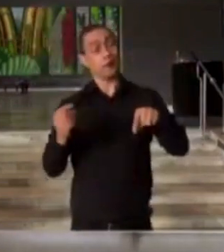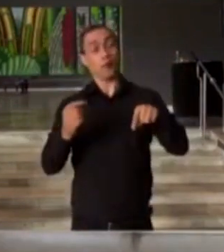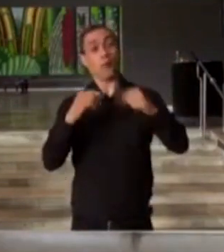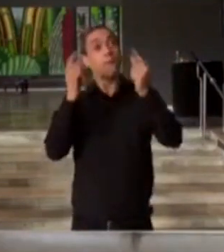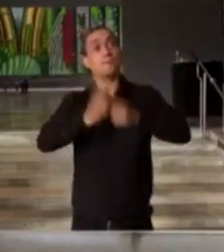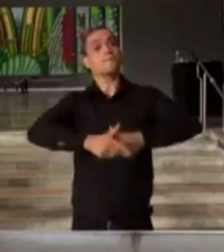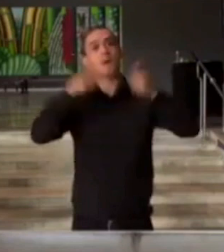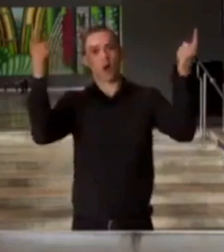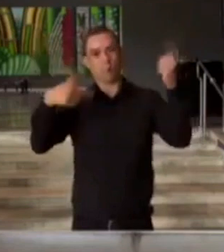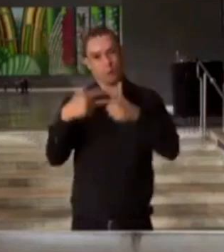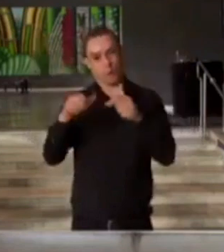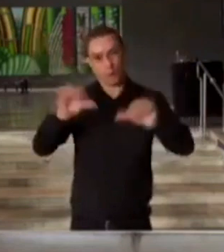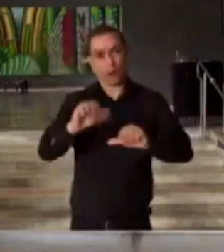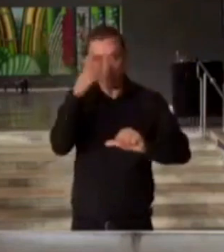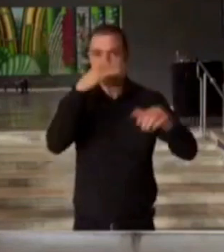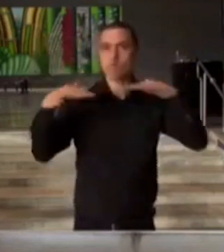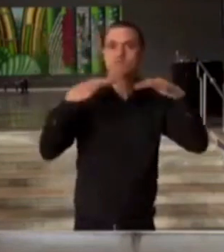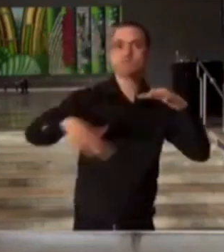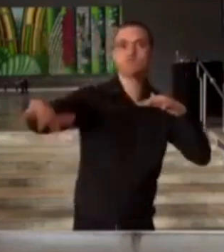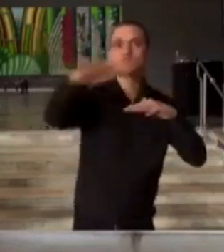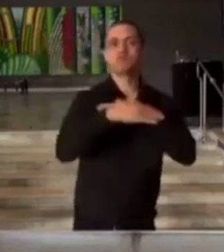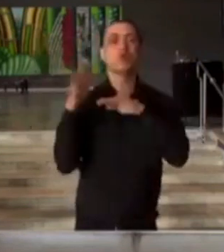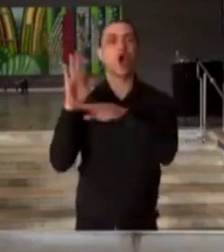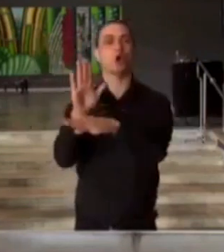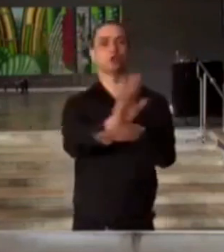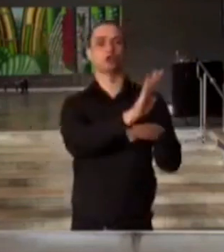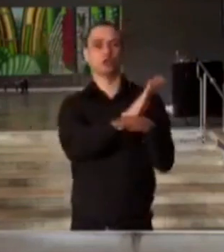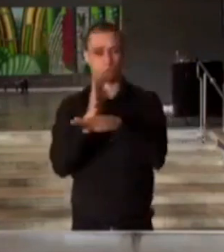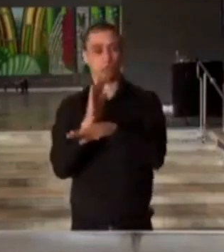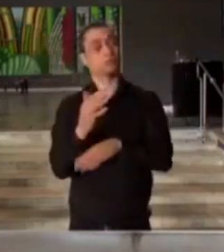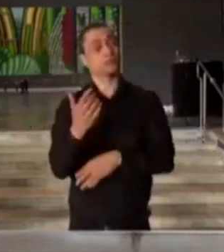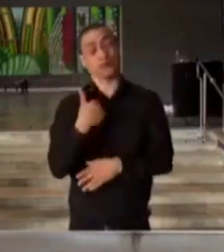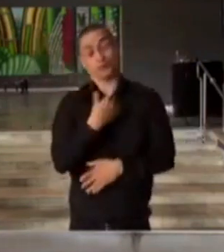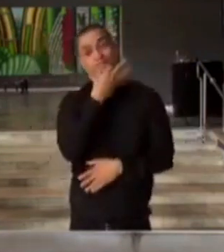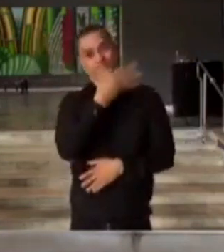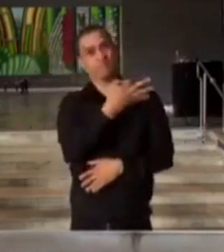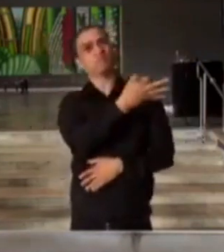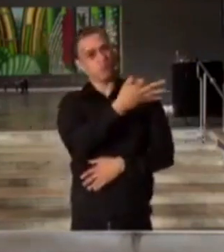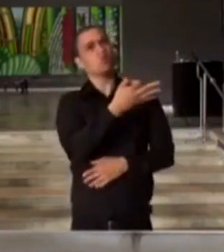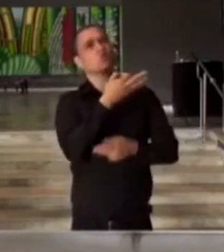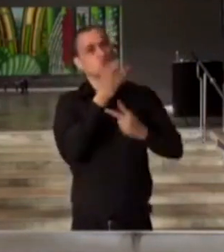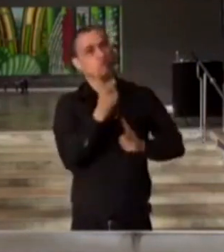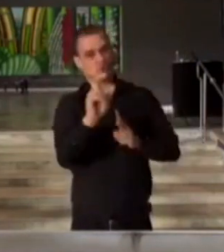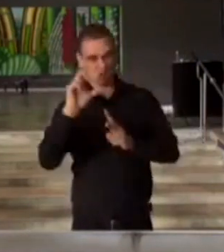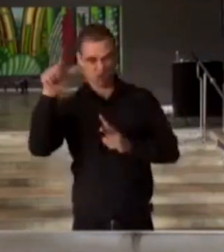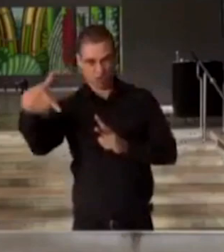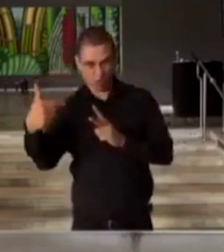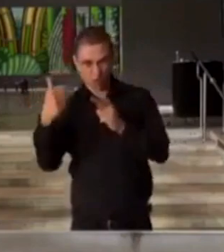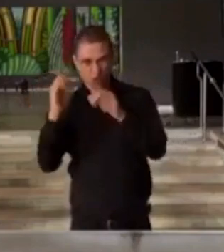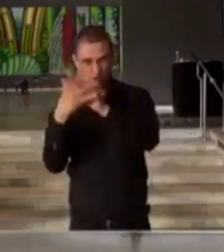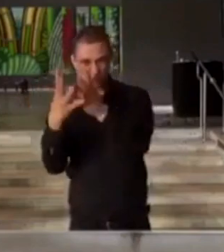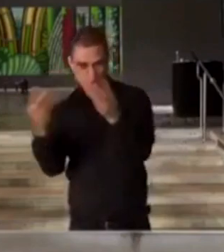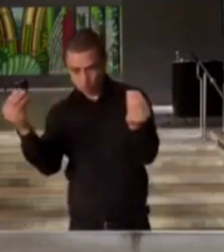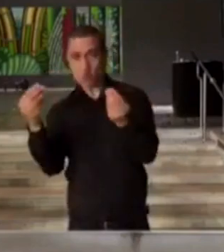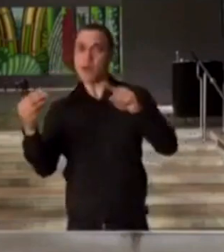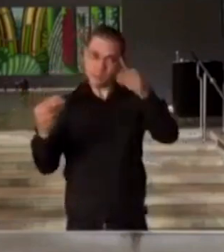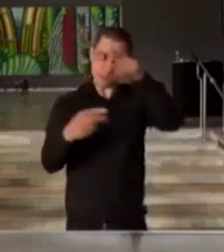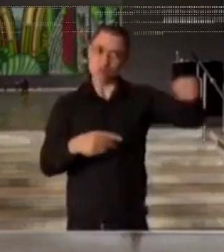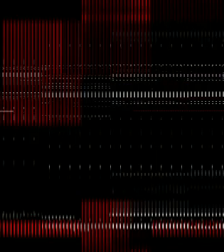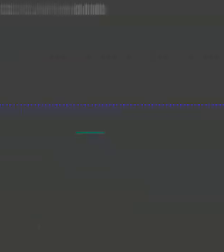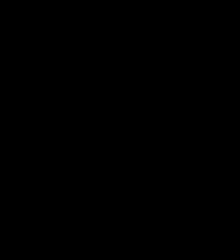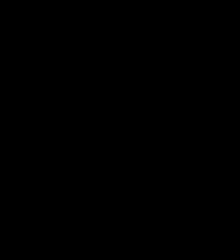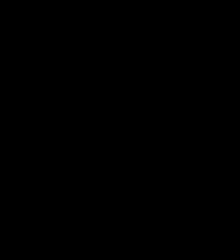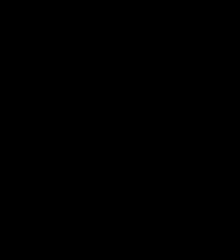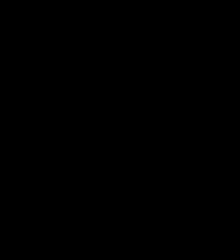legado, um movimento de solidariedade, que, a meu ver, prosseguirá mesmo depois de vencermos esta